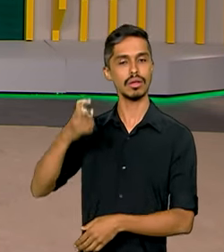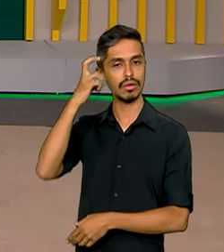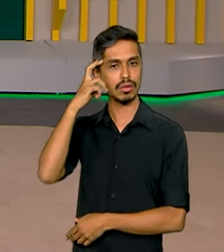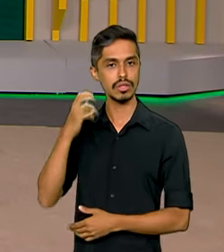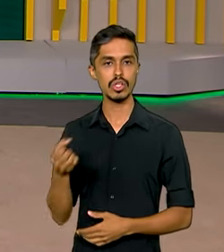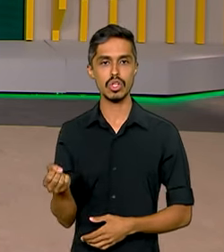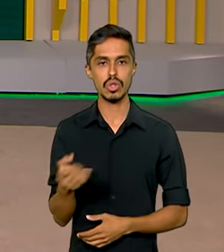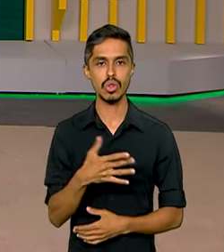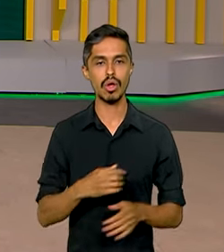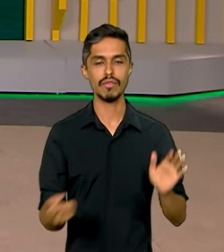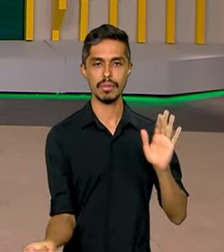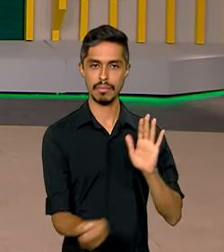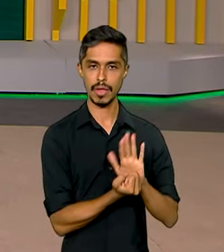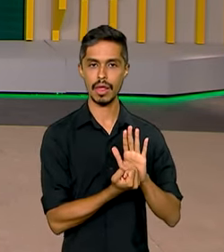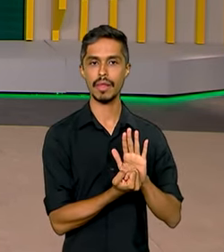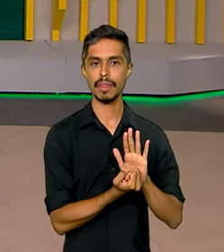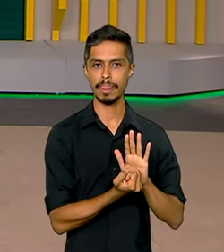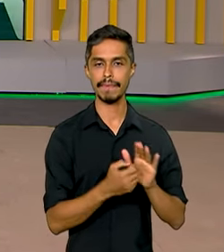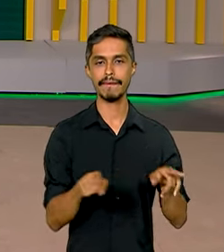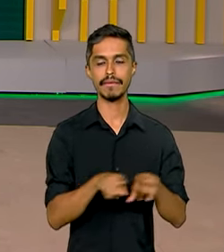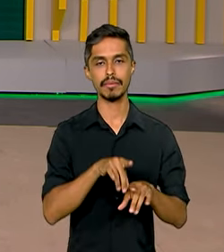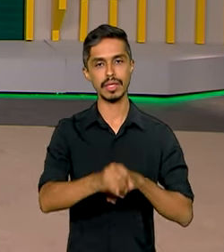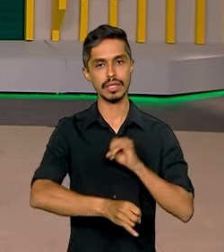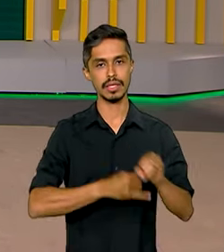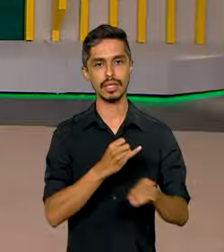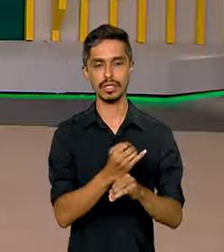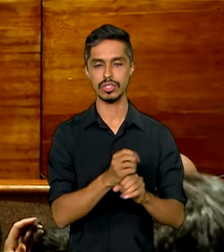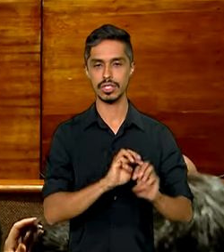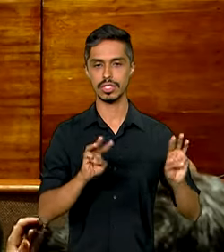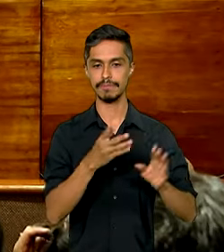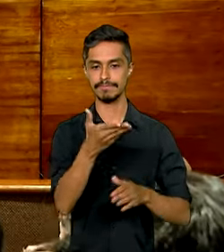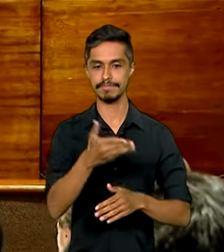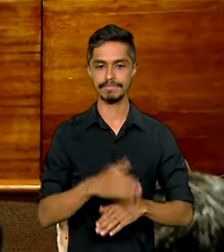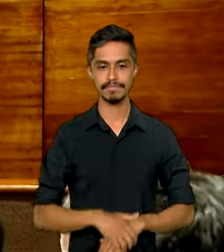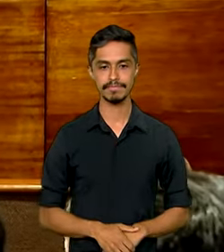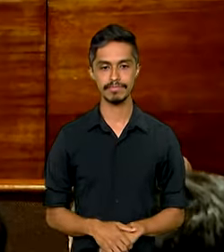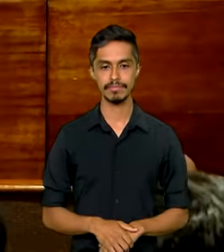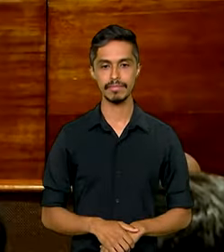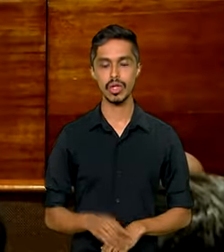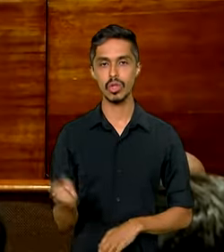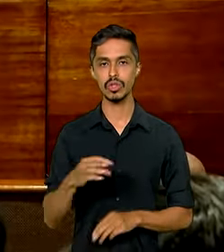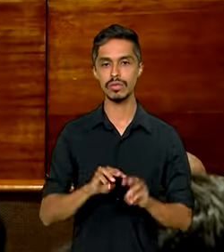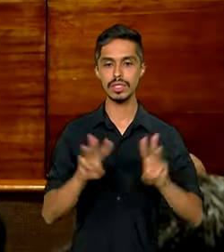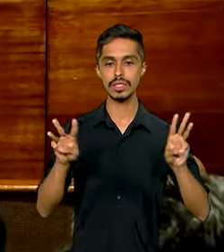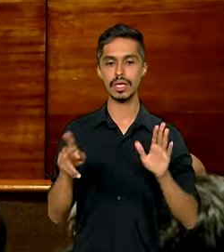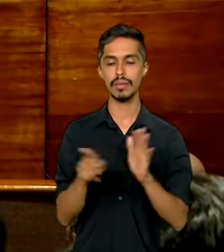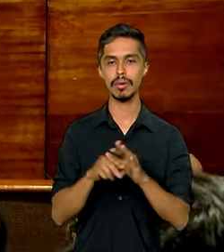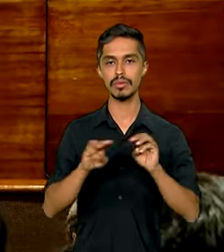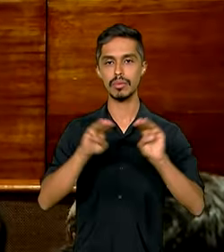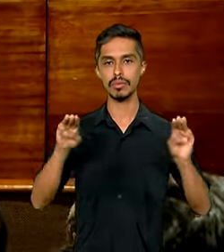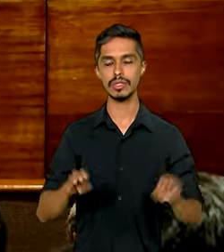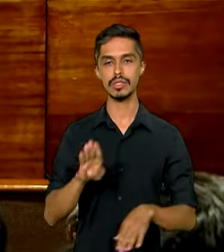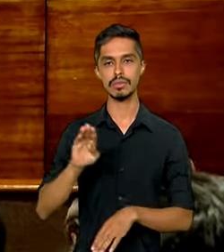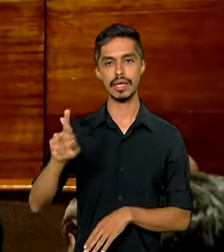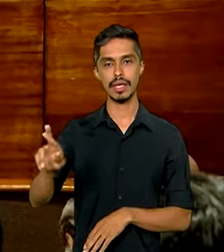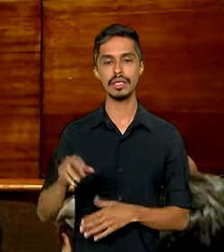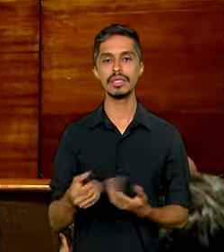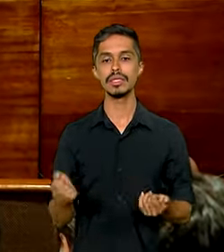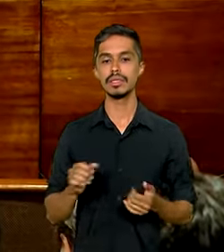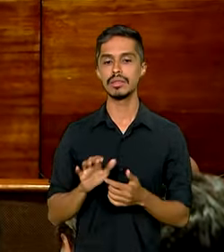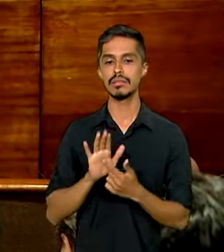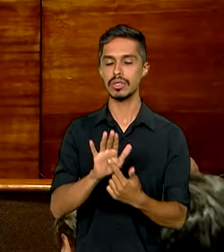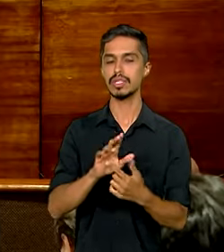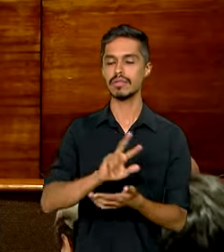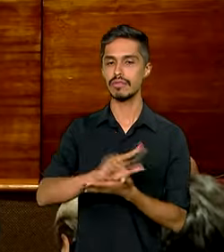ganhou nova logomarca e plataforma na internet. O novo site do Museus BR traz ainda mais